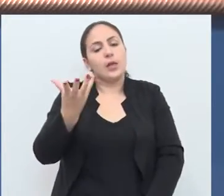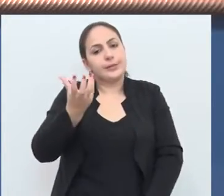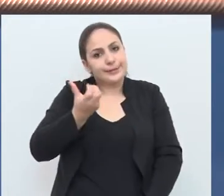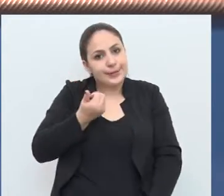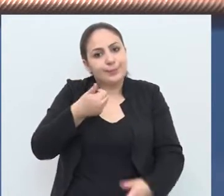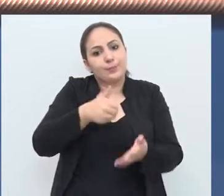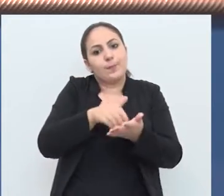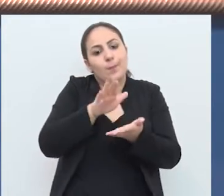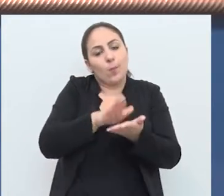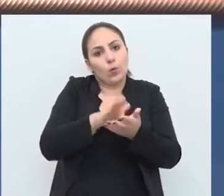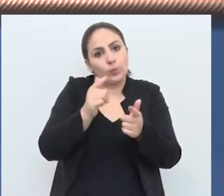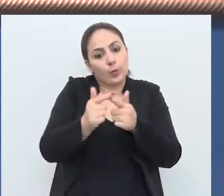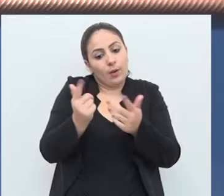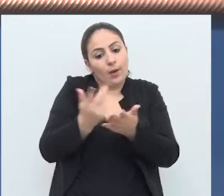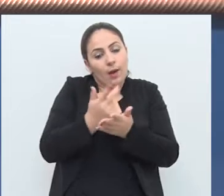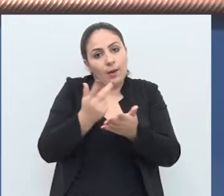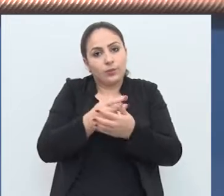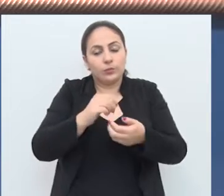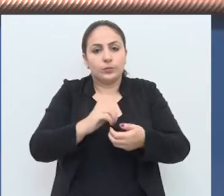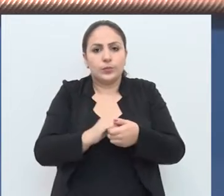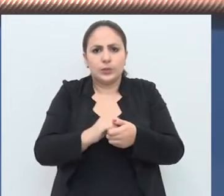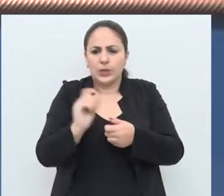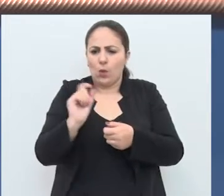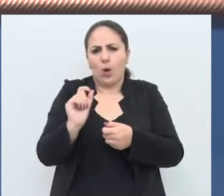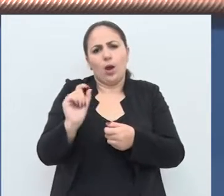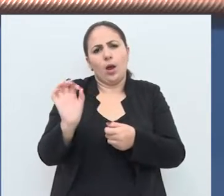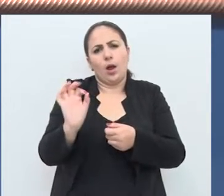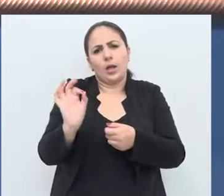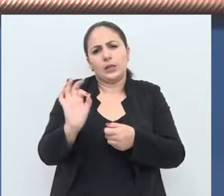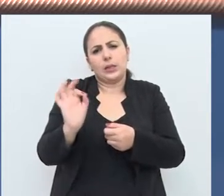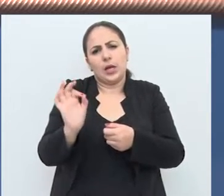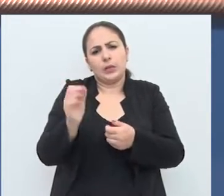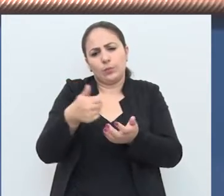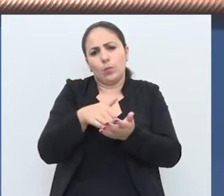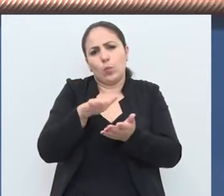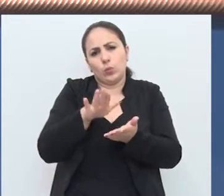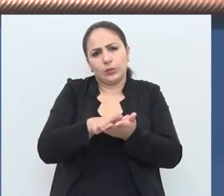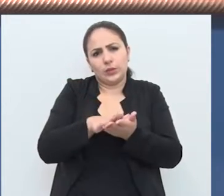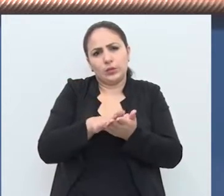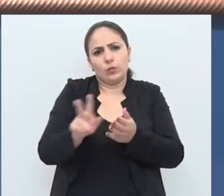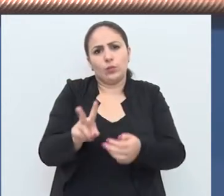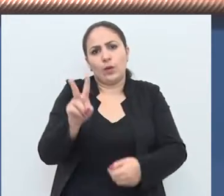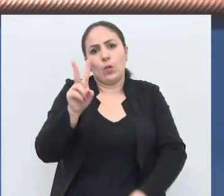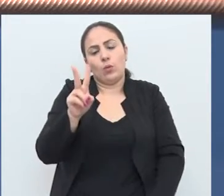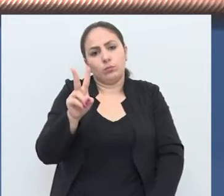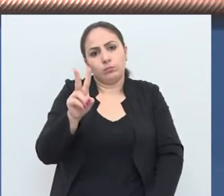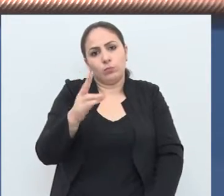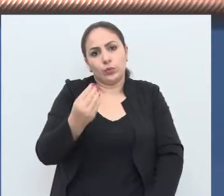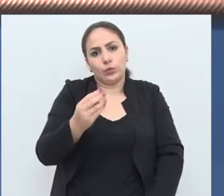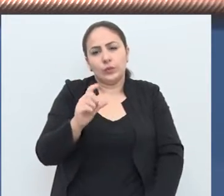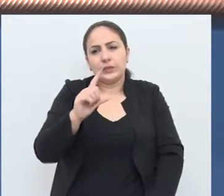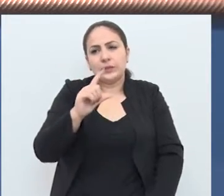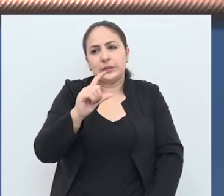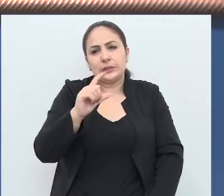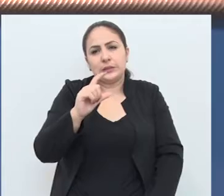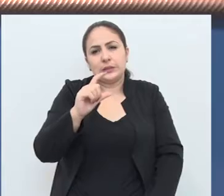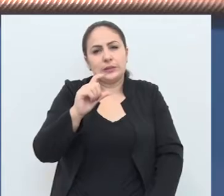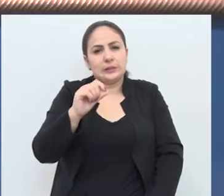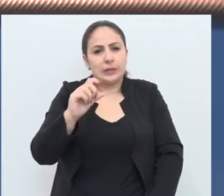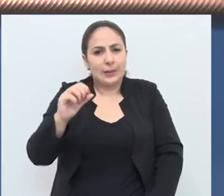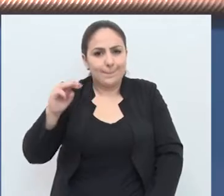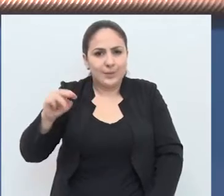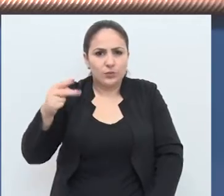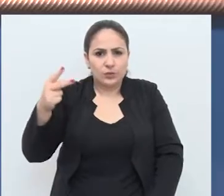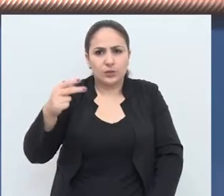uma multa porque você está irregular. Não é uma multa de um valor alto, até 100 metros quadrados, passando de 100 metros quadrados, vai pagar em torno de R$ 2